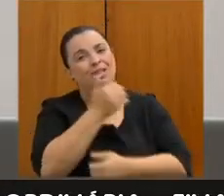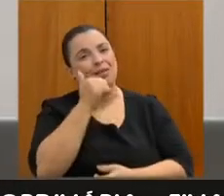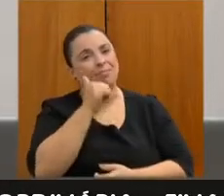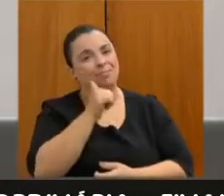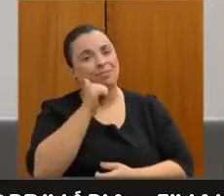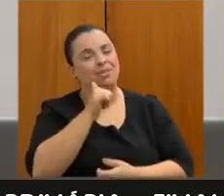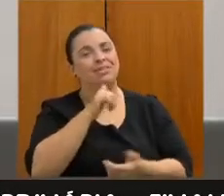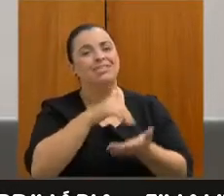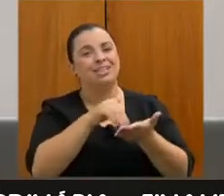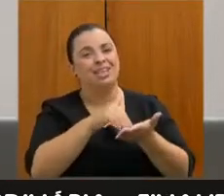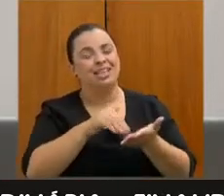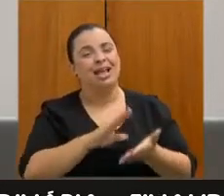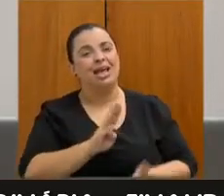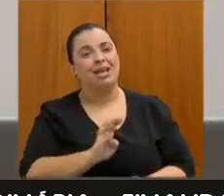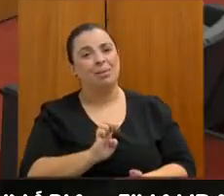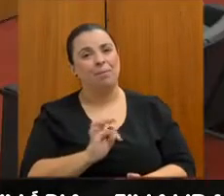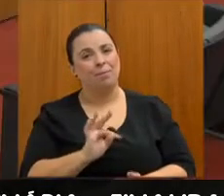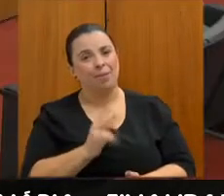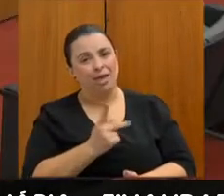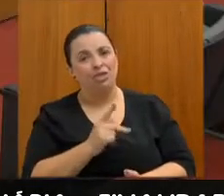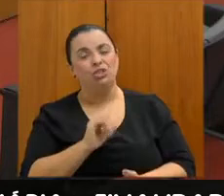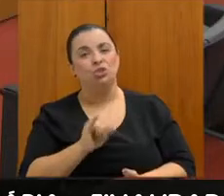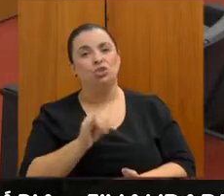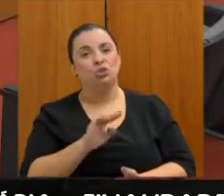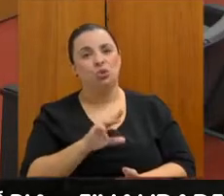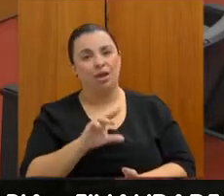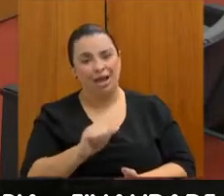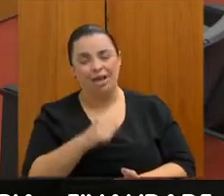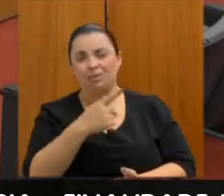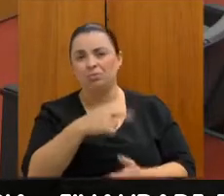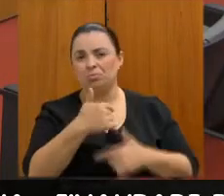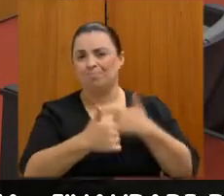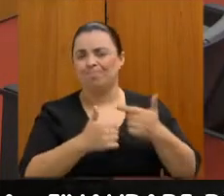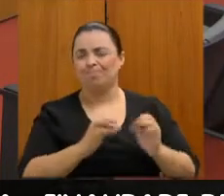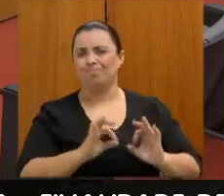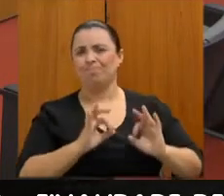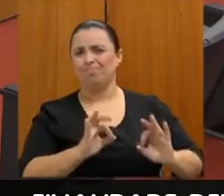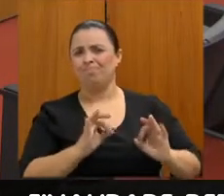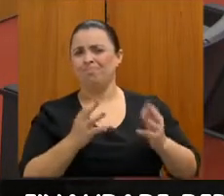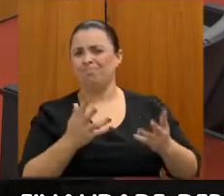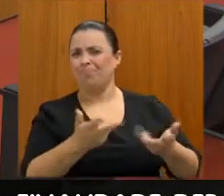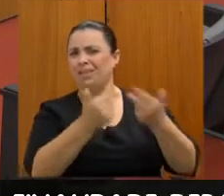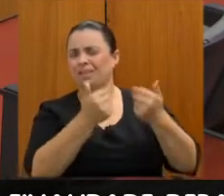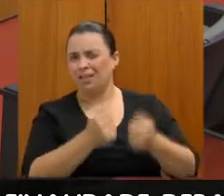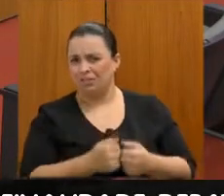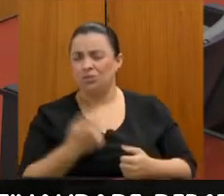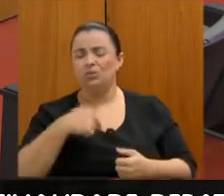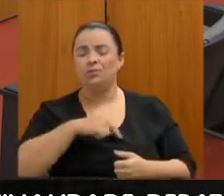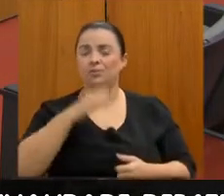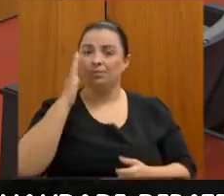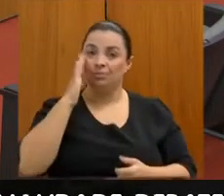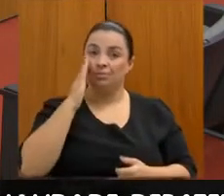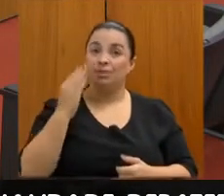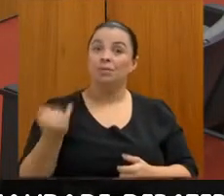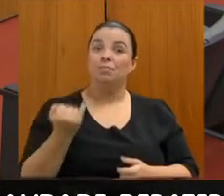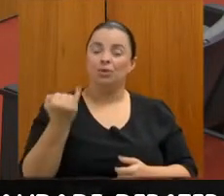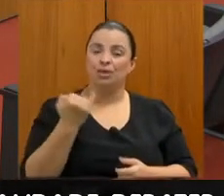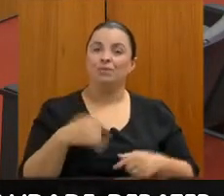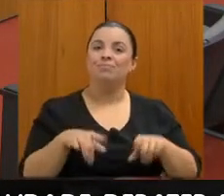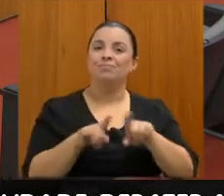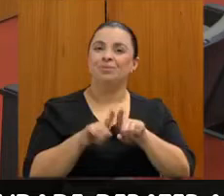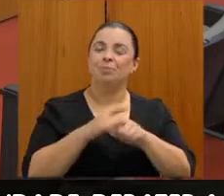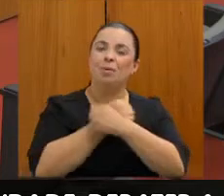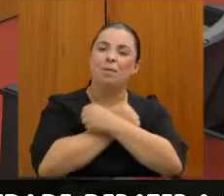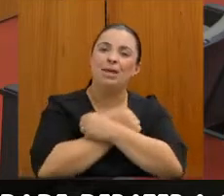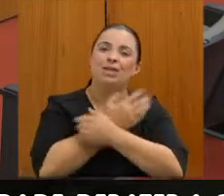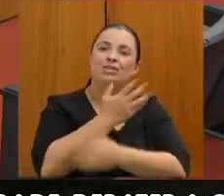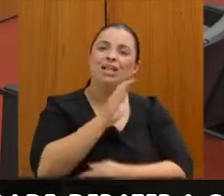Bete Jucá, que tem feito um trabalho diferenciado. viu, Rafael? E a gente sabe da importância. Leve também um abraço ao